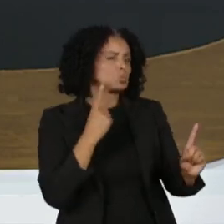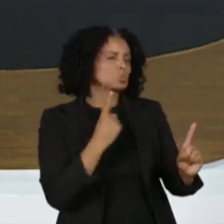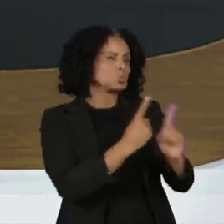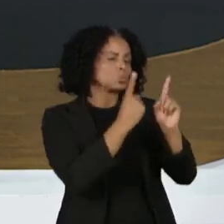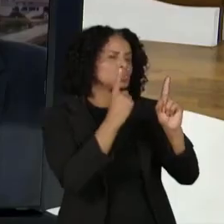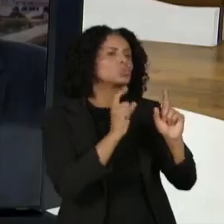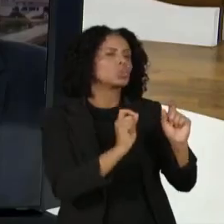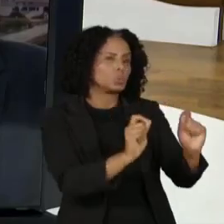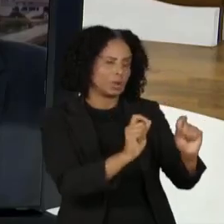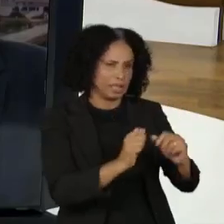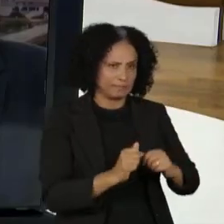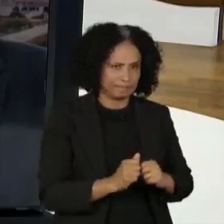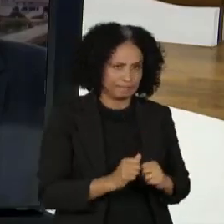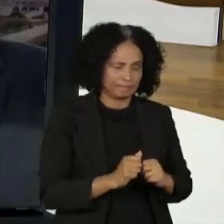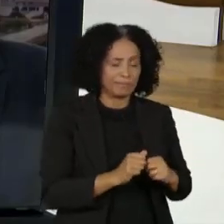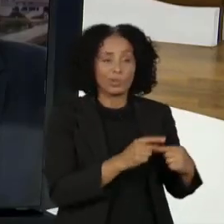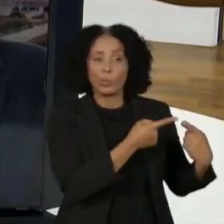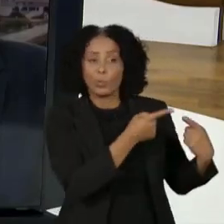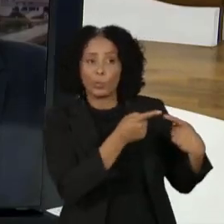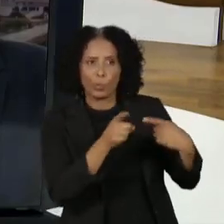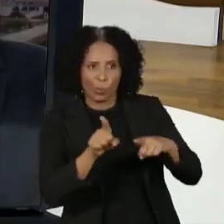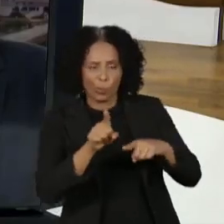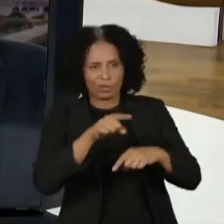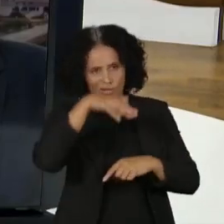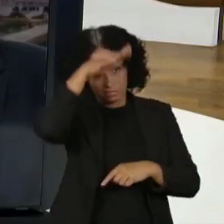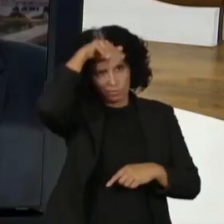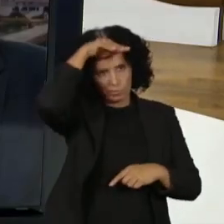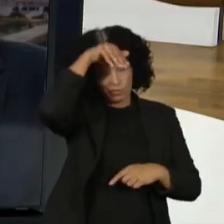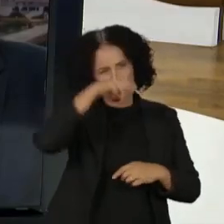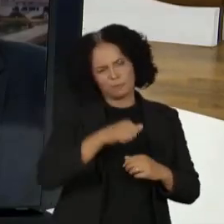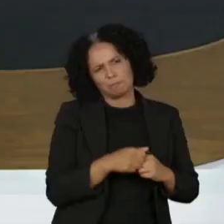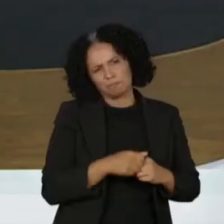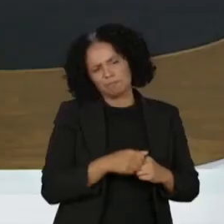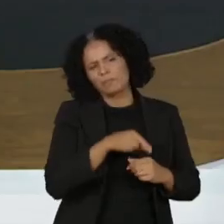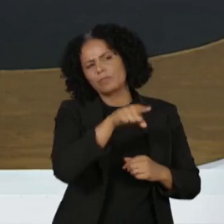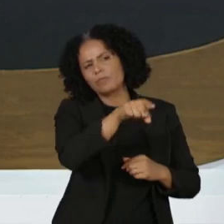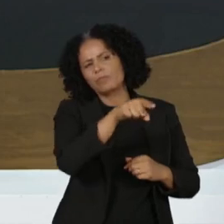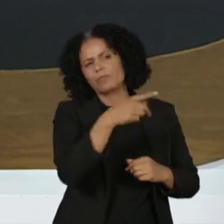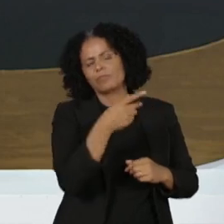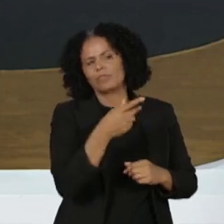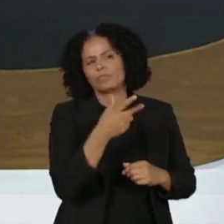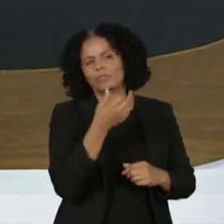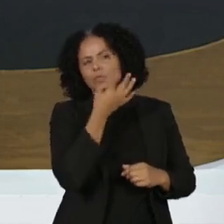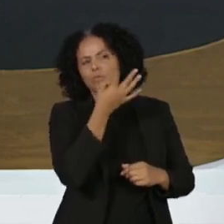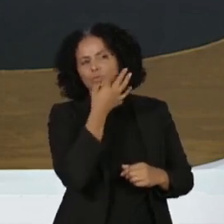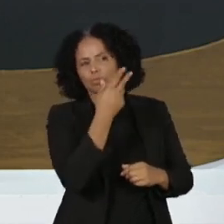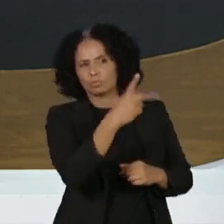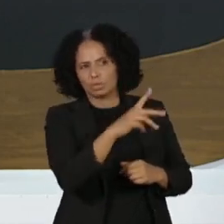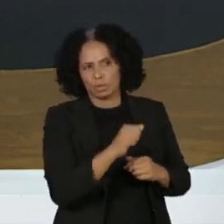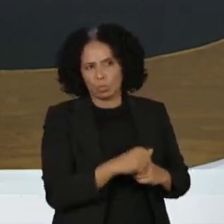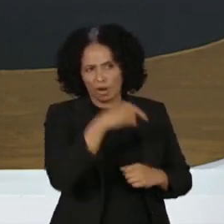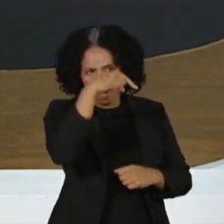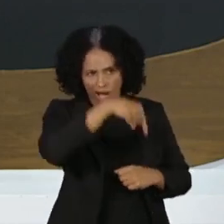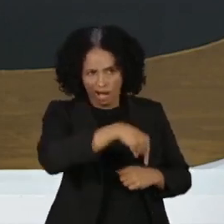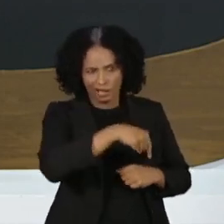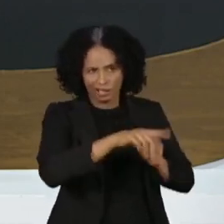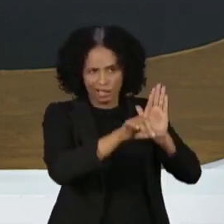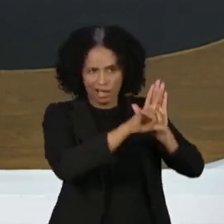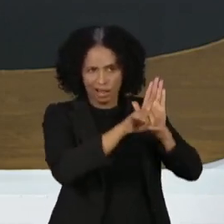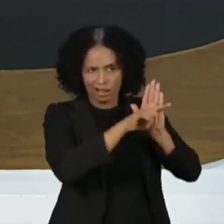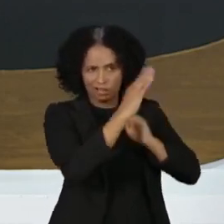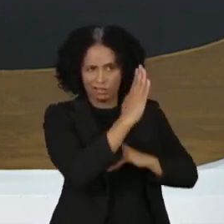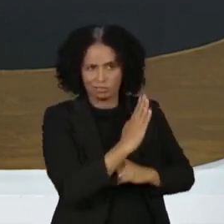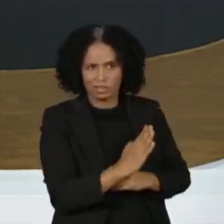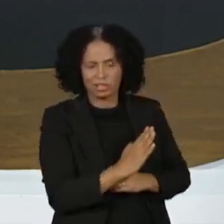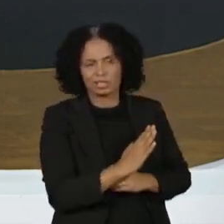insurreição contra o ex-presidente Donald Trump. O senhor vê no nosso ordenamento jurídico algo que permita